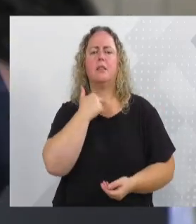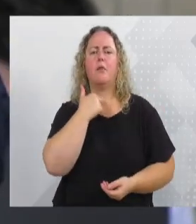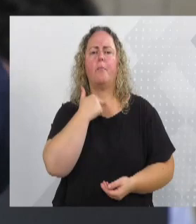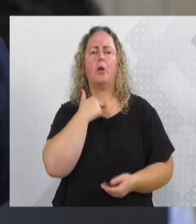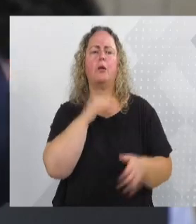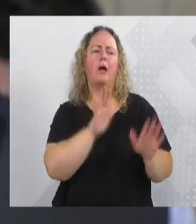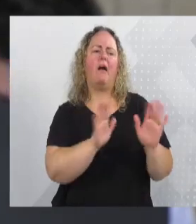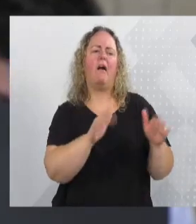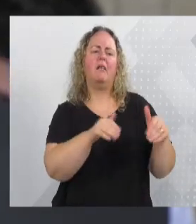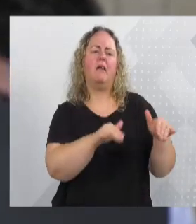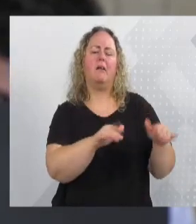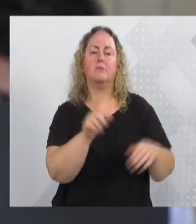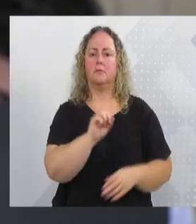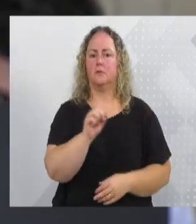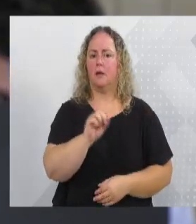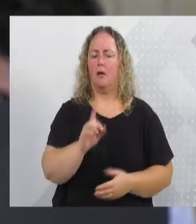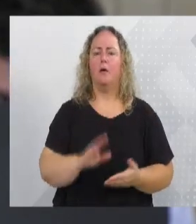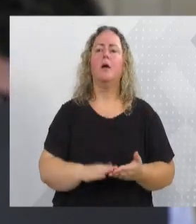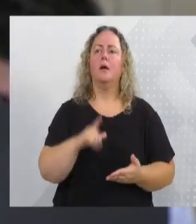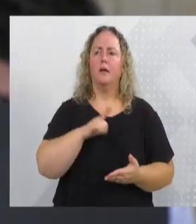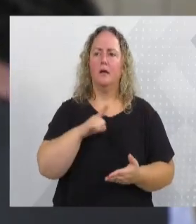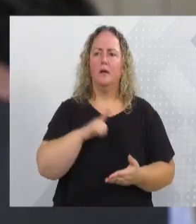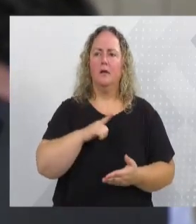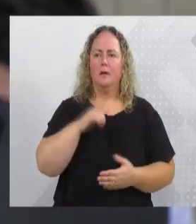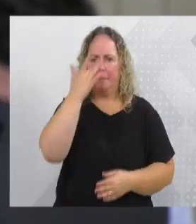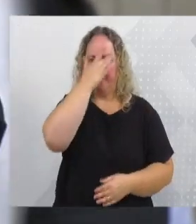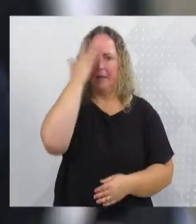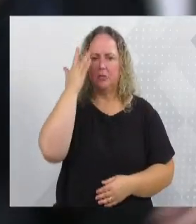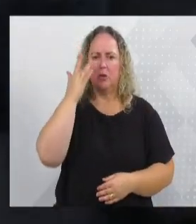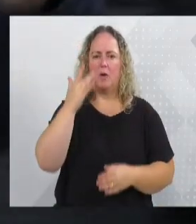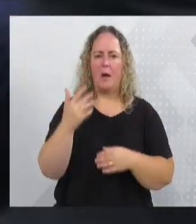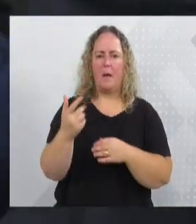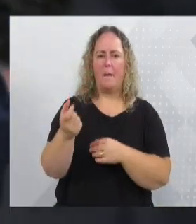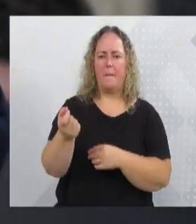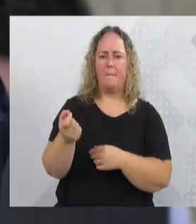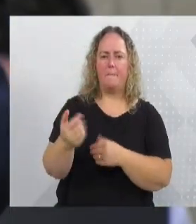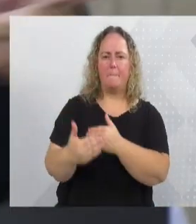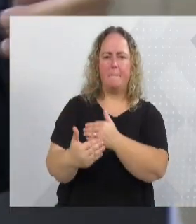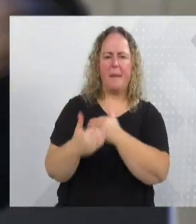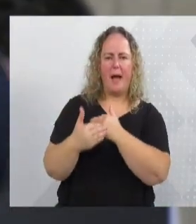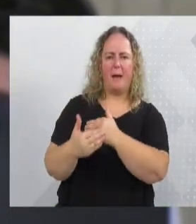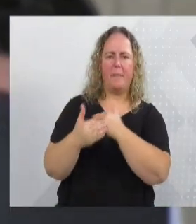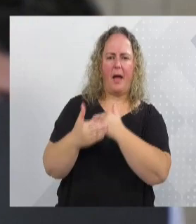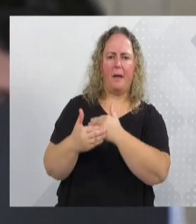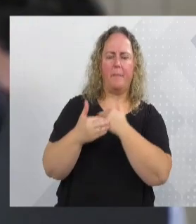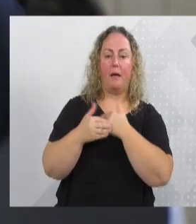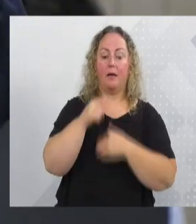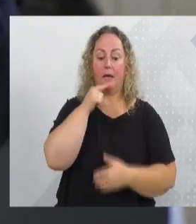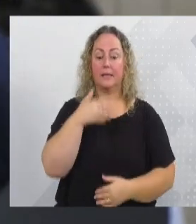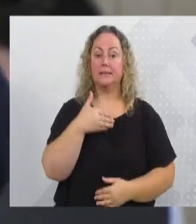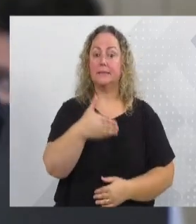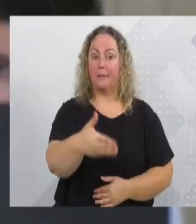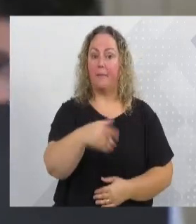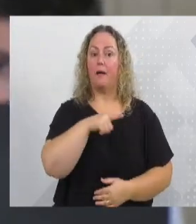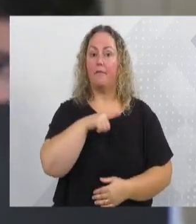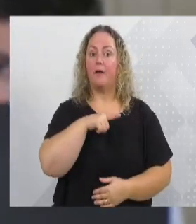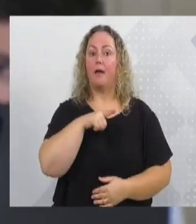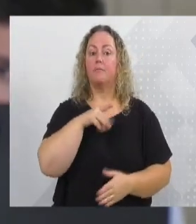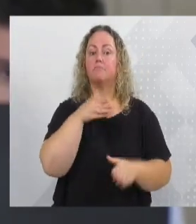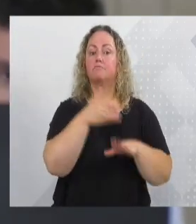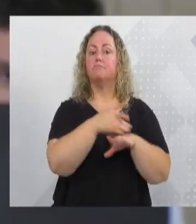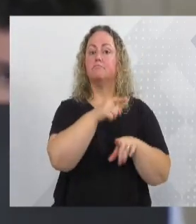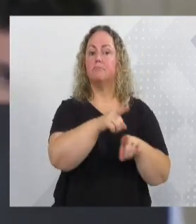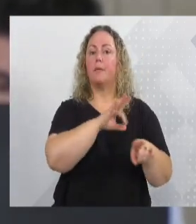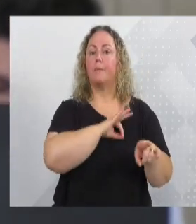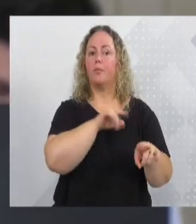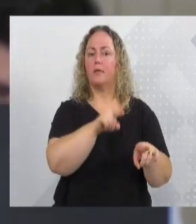uns que me malharam no Facebook. Essa semana, um vai na polícia dar depoimento. E vou tocar adiante. Vou até o